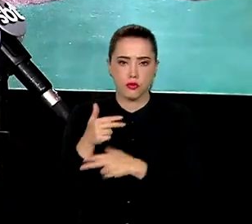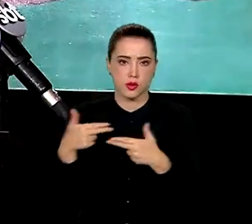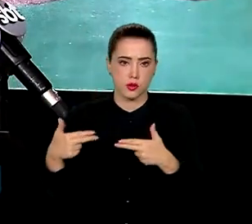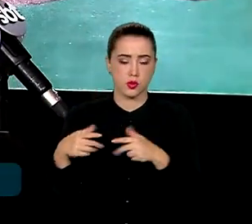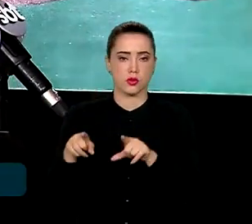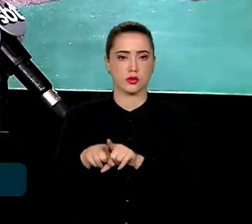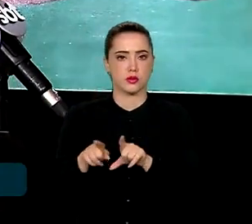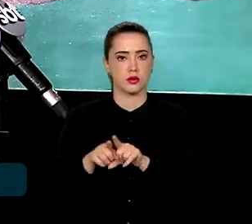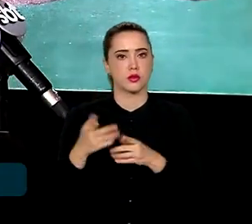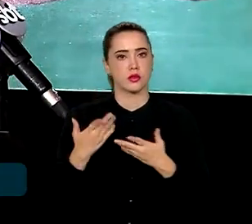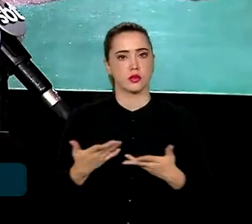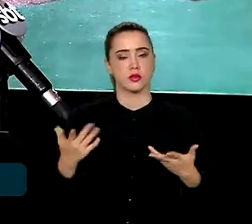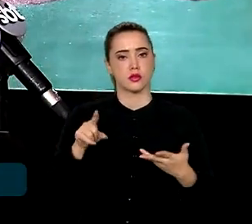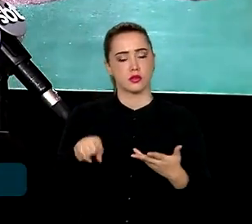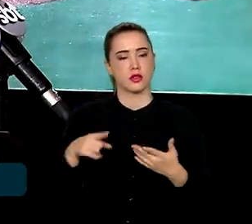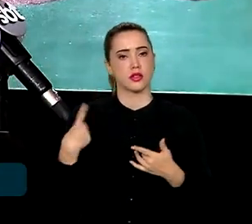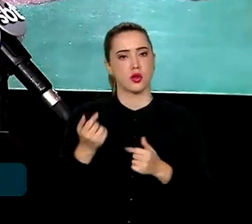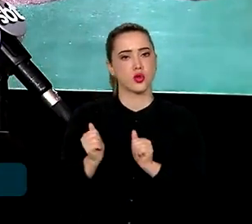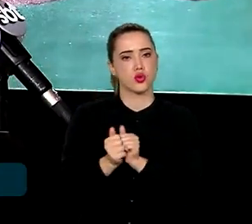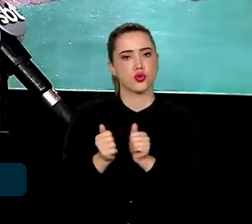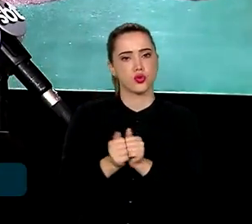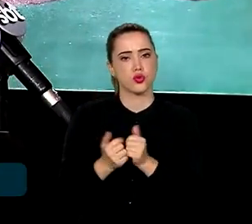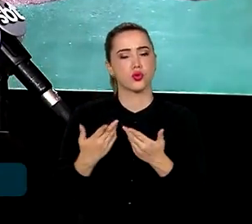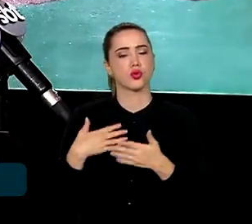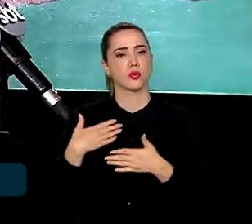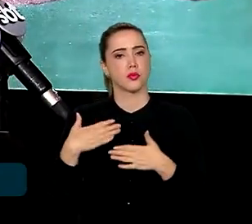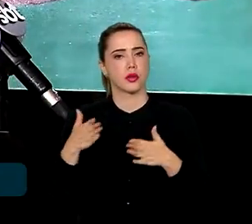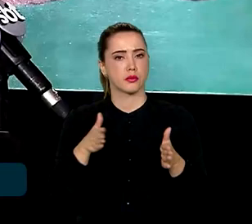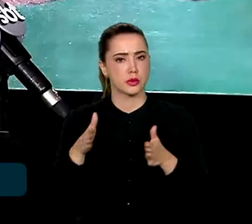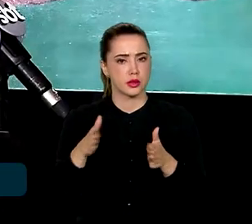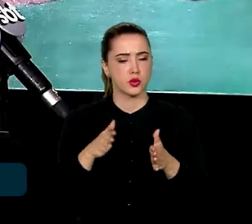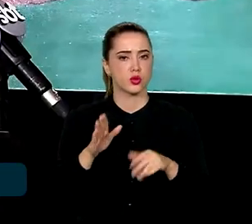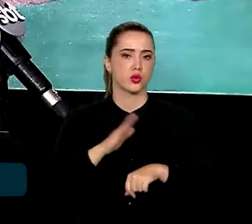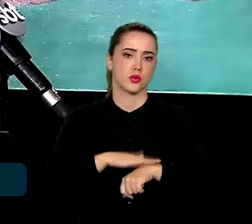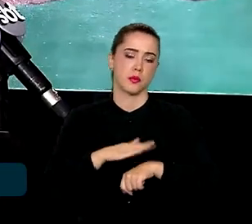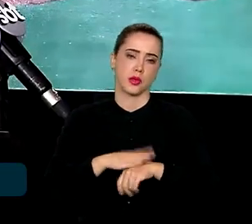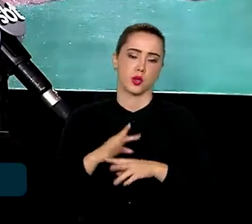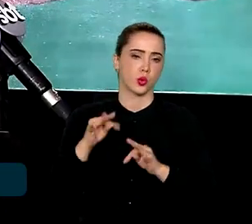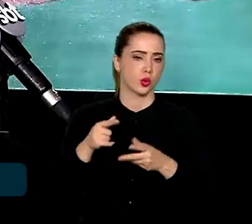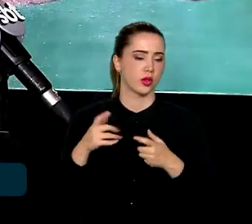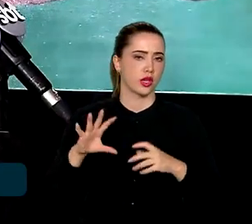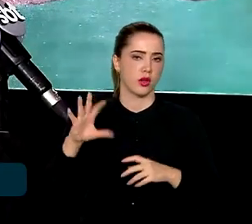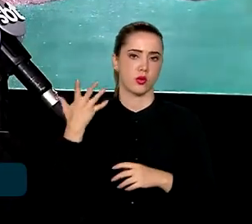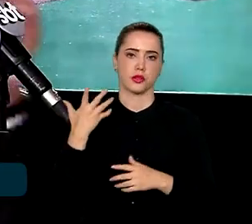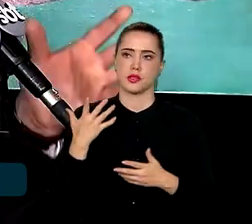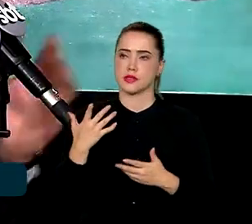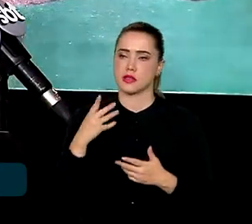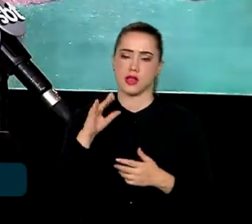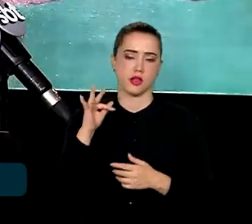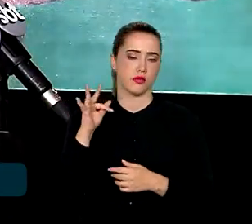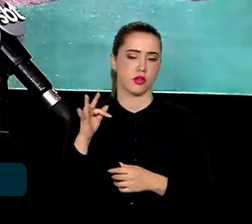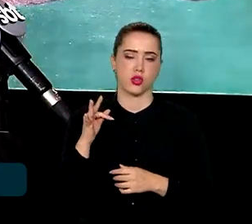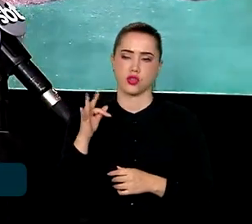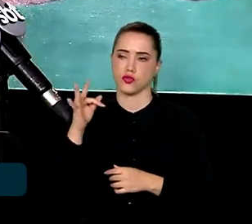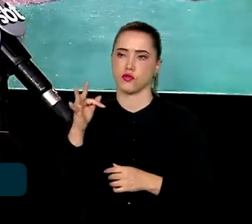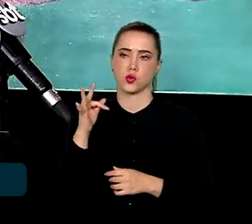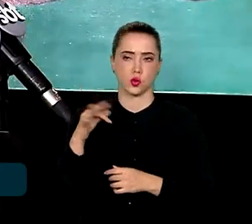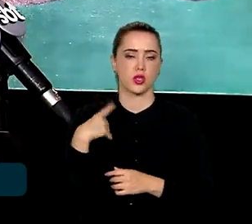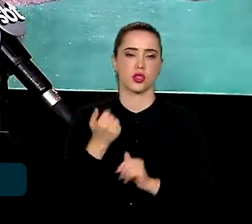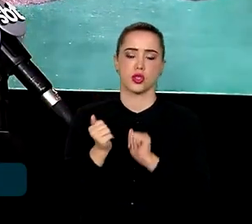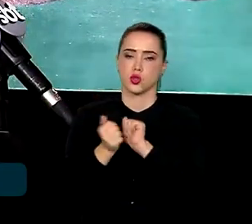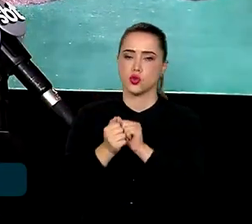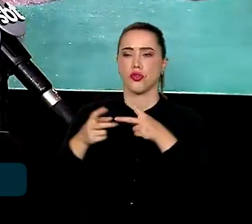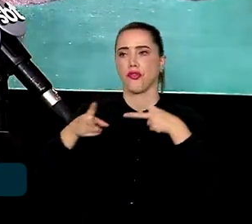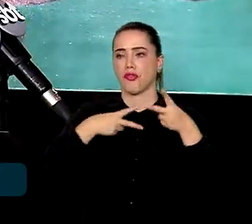estarmos juntos para enfrentar a cada momento o que vier. Granizo, chuva, ventos,